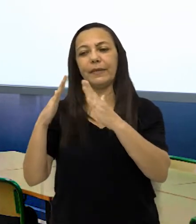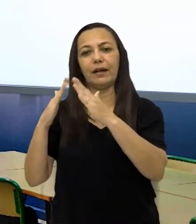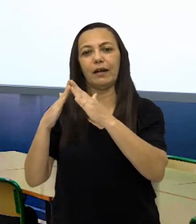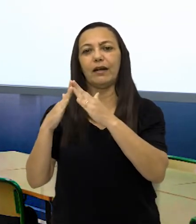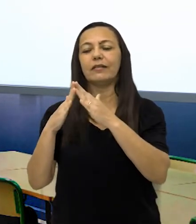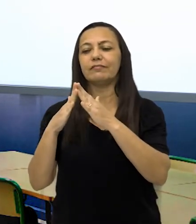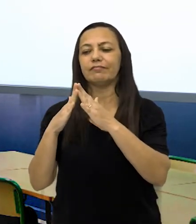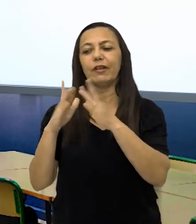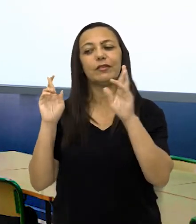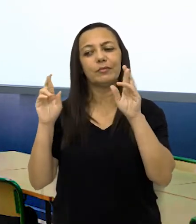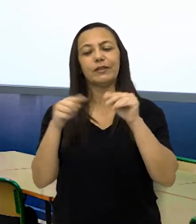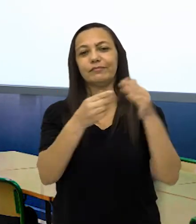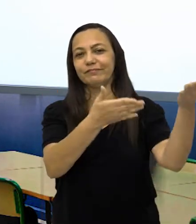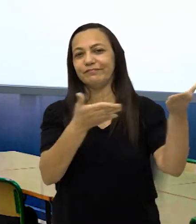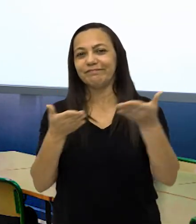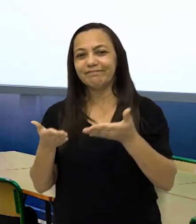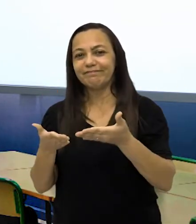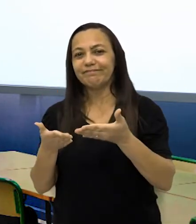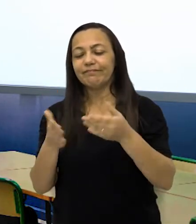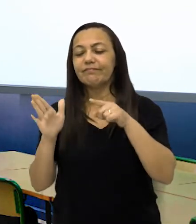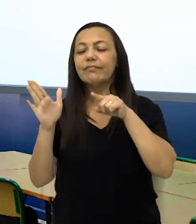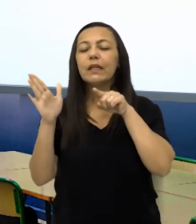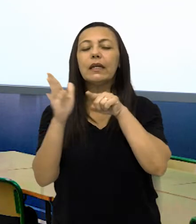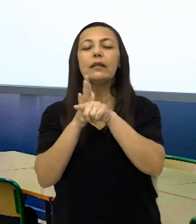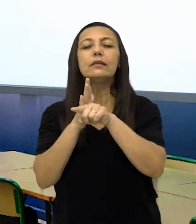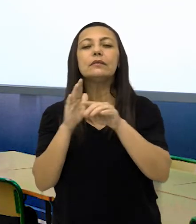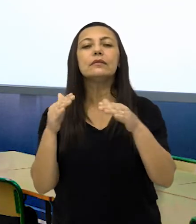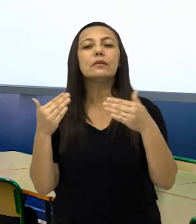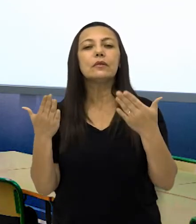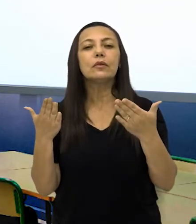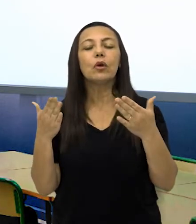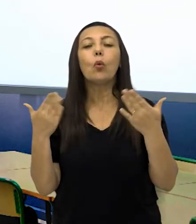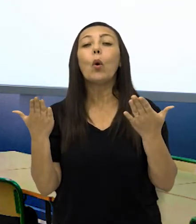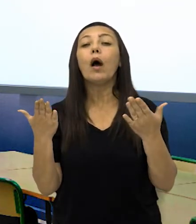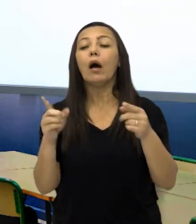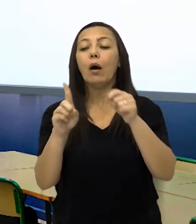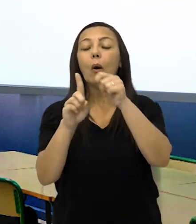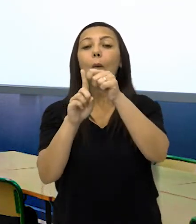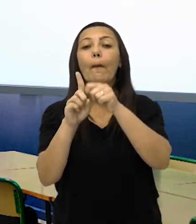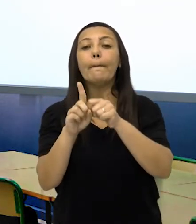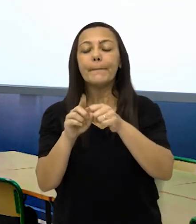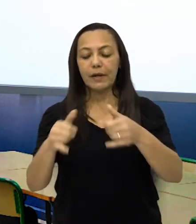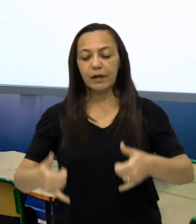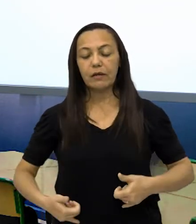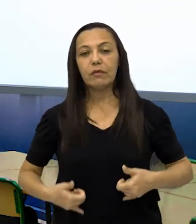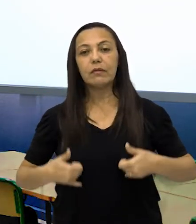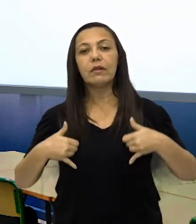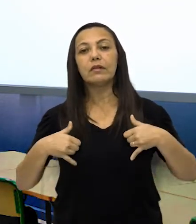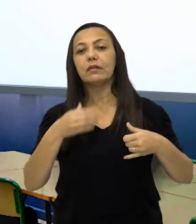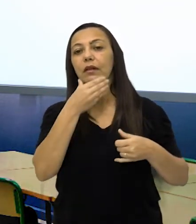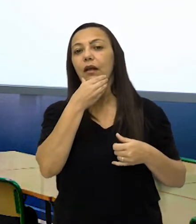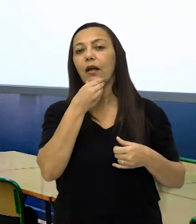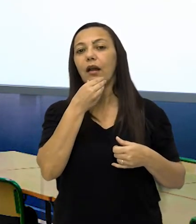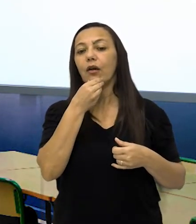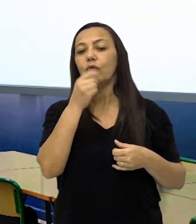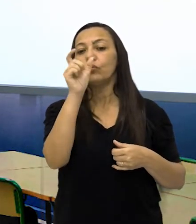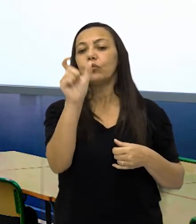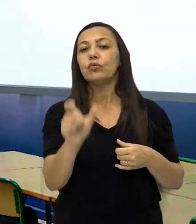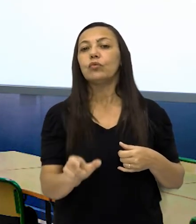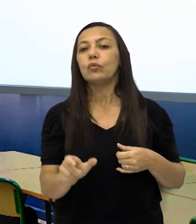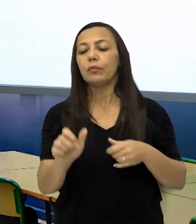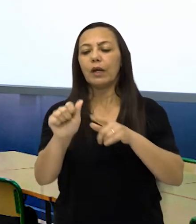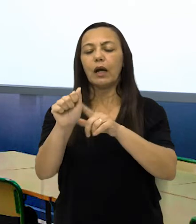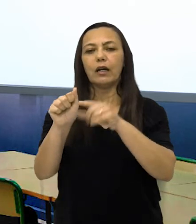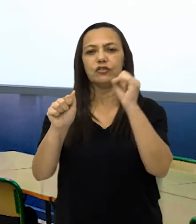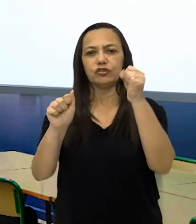com a sua presença. E a pergunta diz assim. Qual é o mês do aniversário de Gustavo? Alternativa